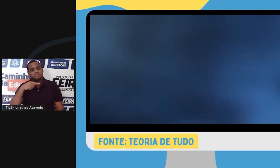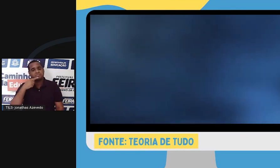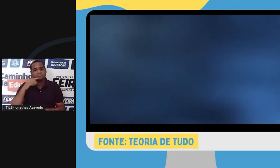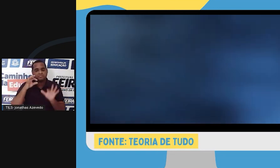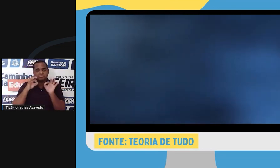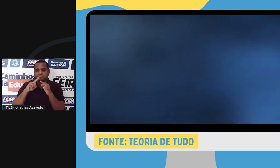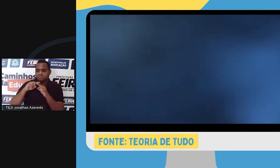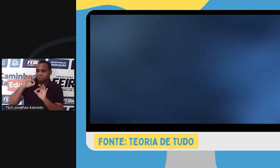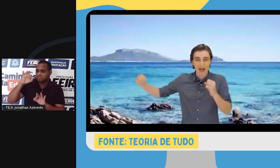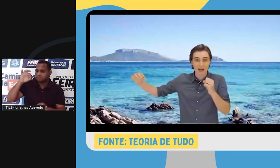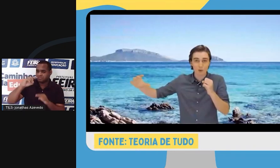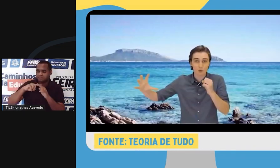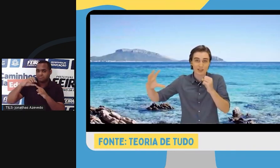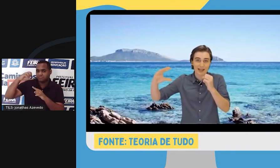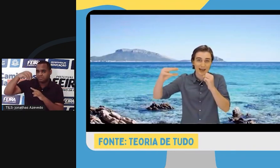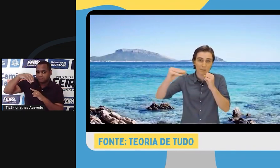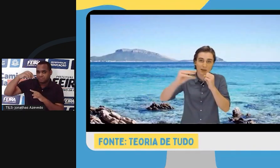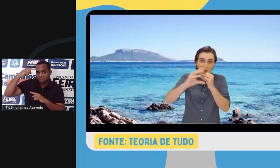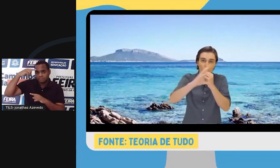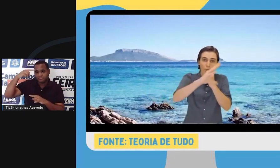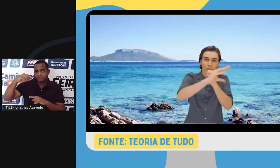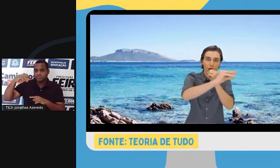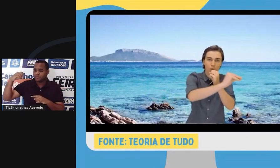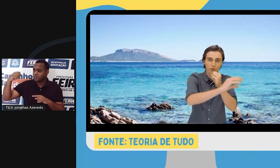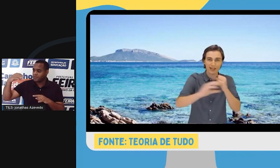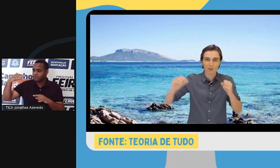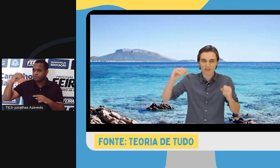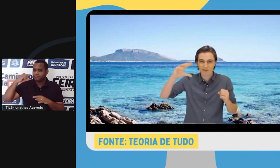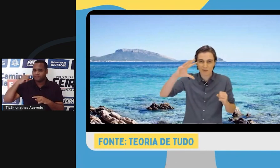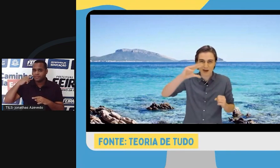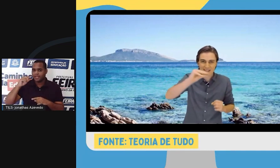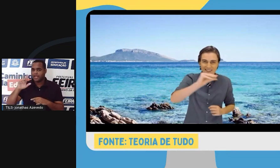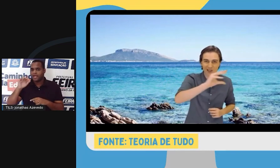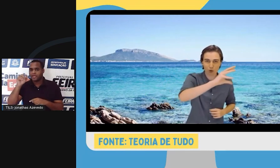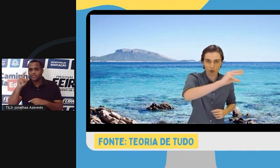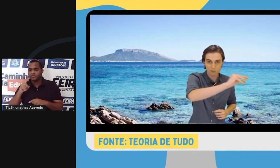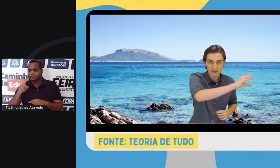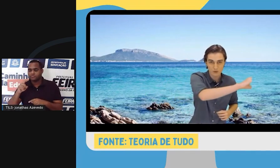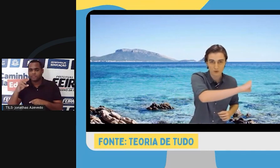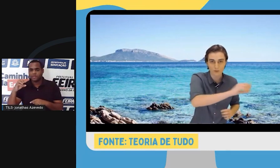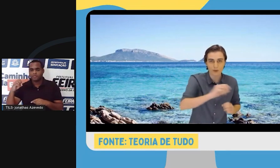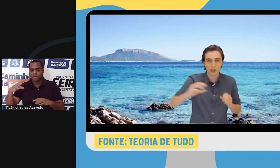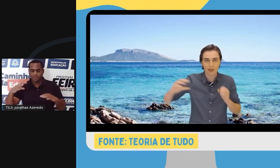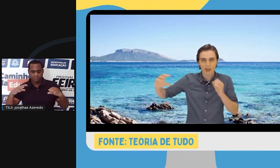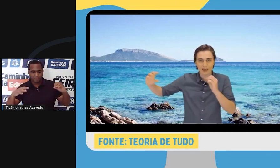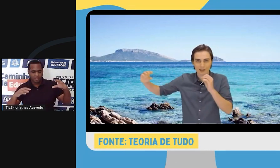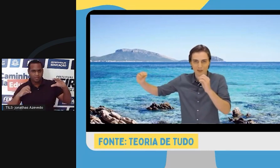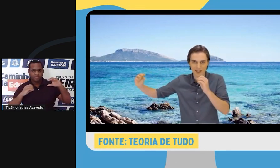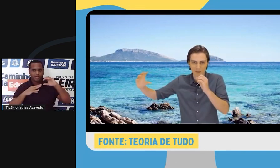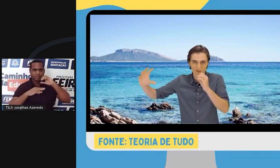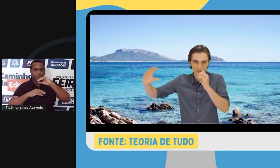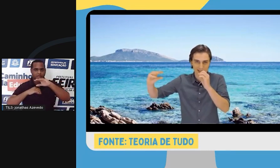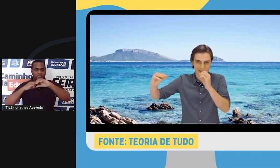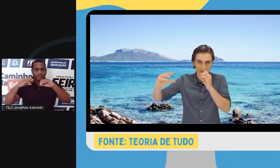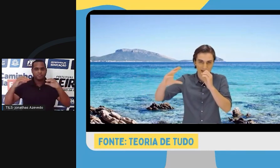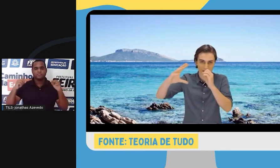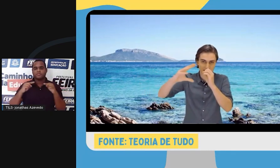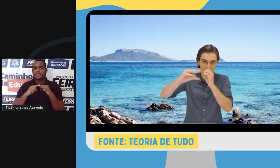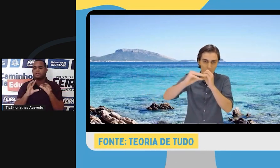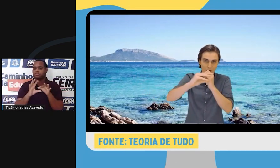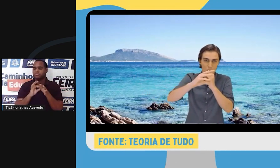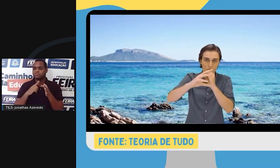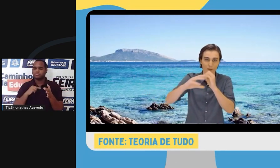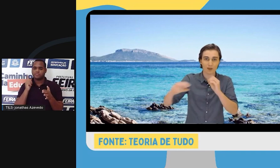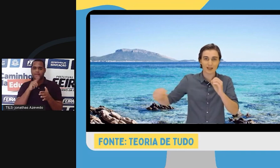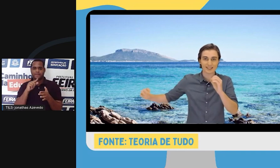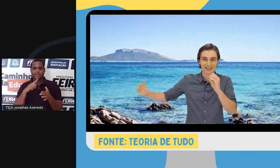comprimento de onda da luz. A luz, ela caminha como uma onda. Ela é uma vibração no espaço. Então, se ela é uma vibração, ela